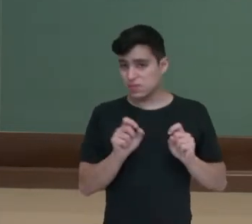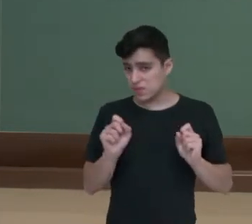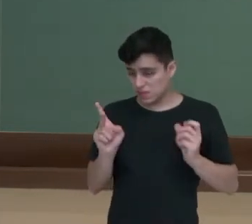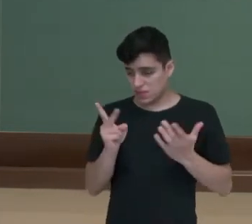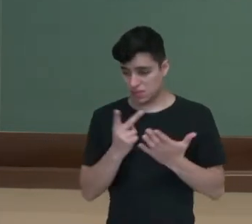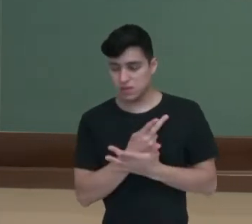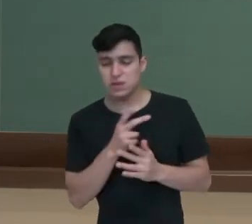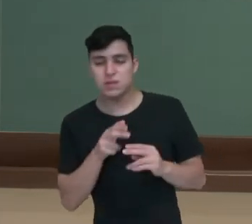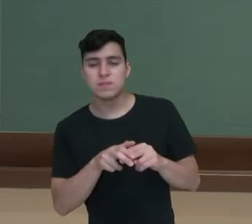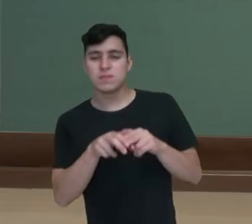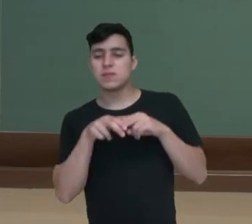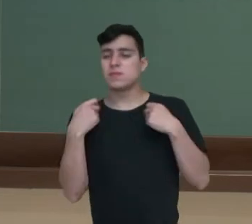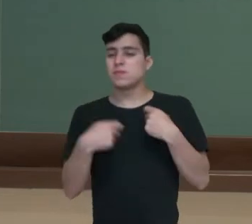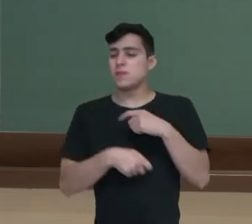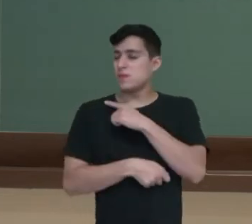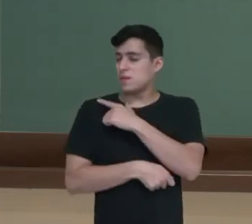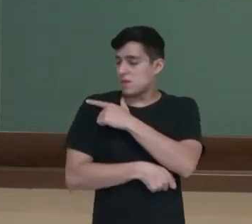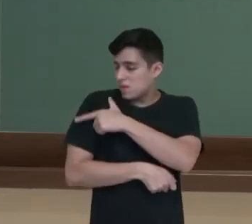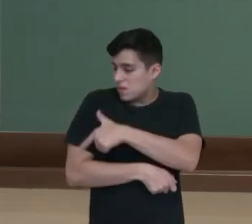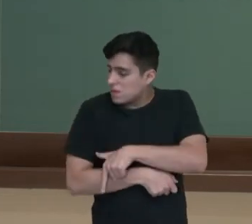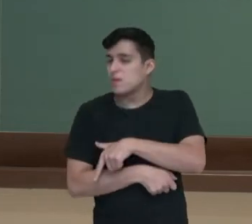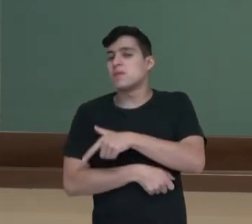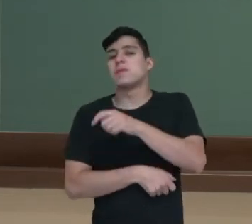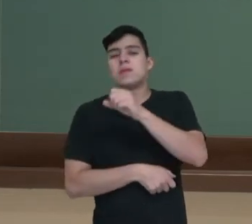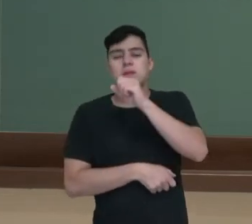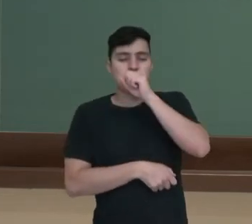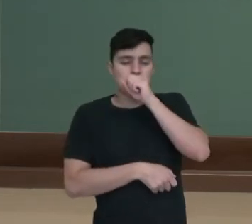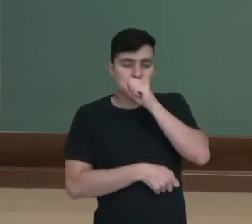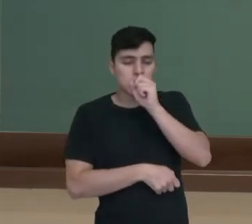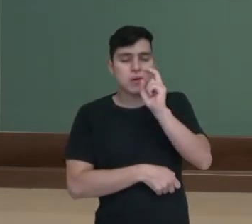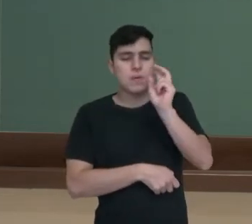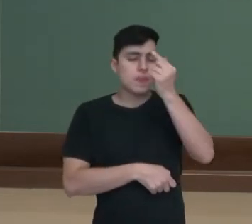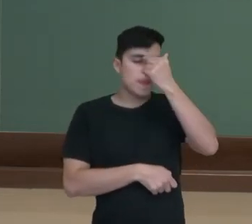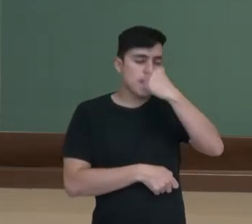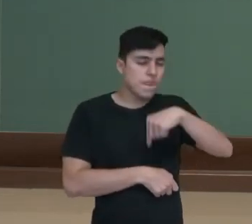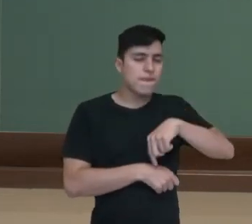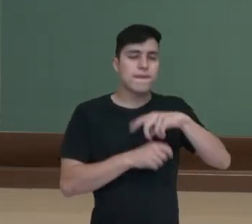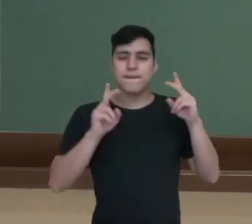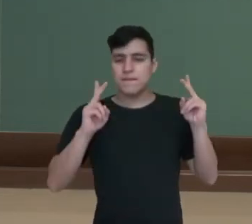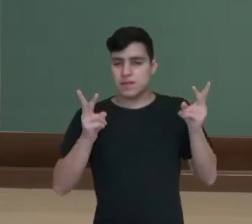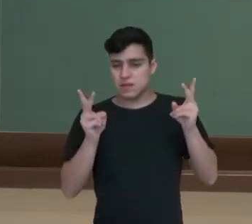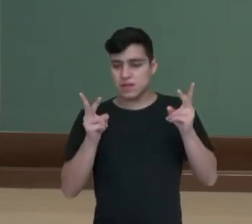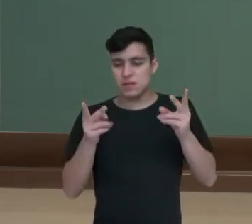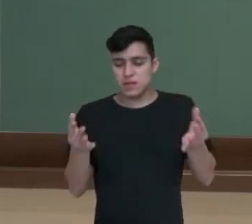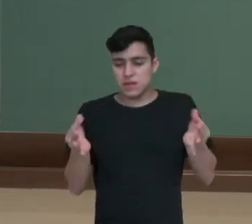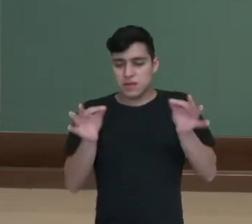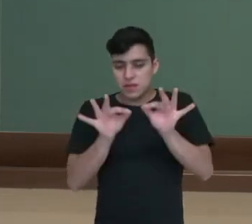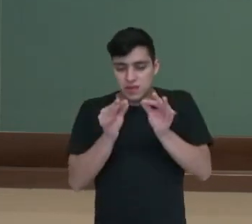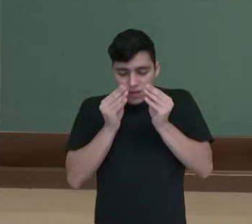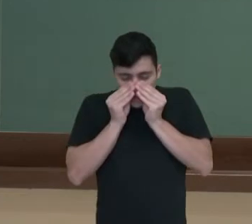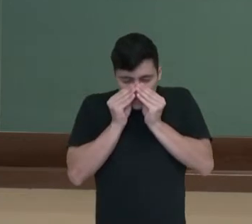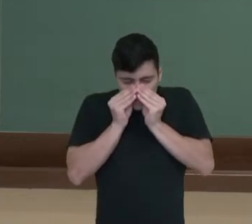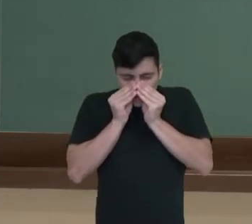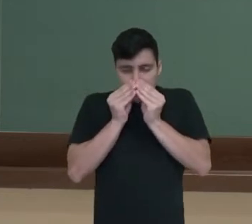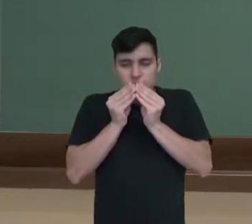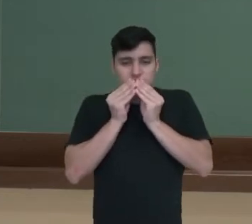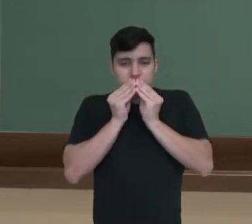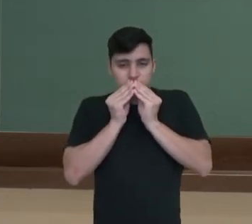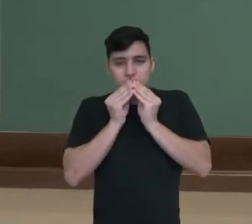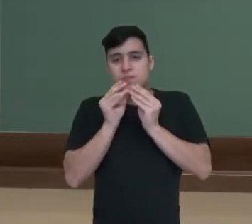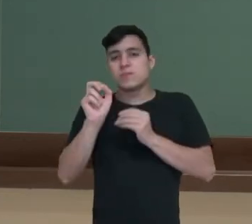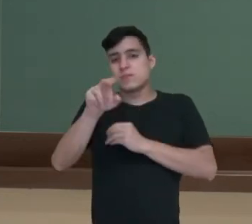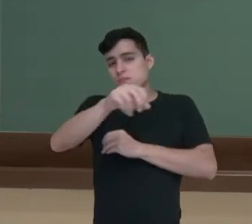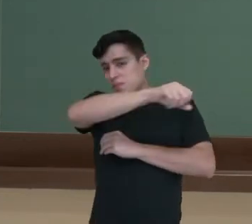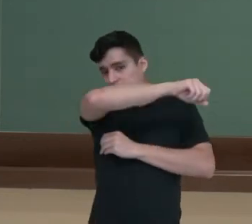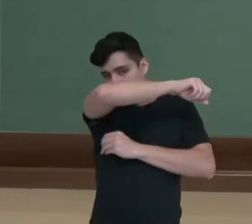Por isso a etiqueta respiratória. Ao tossir ou espirrar, utilizar um lenço para cobrir nariz e boca ou